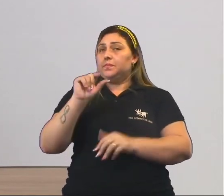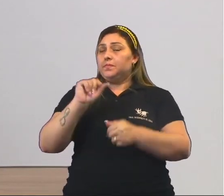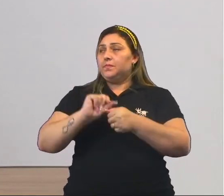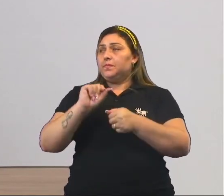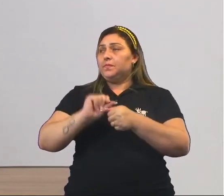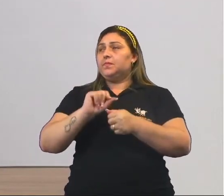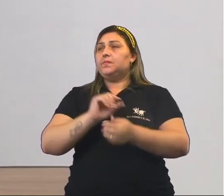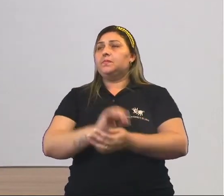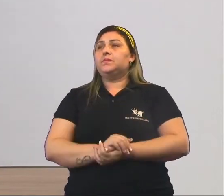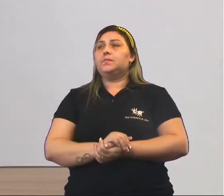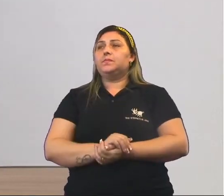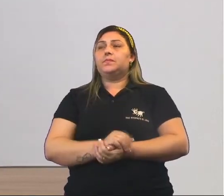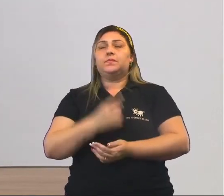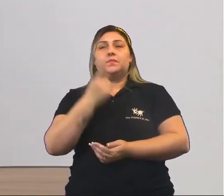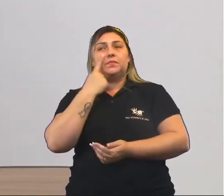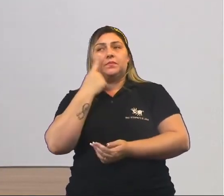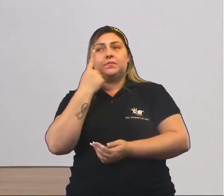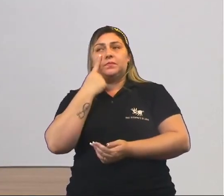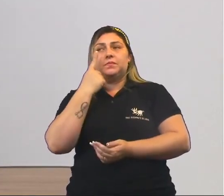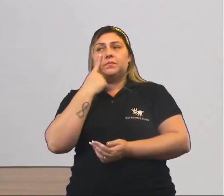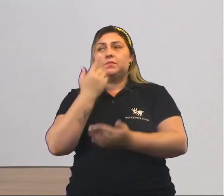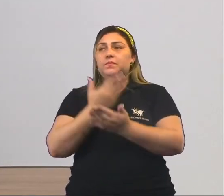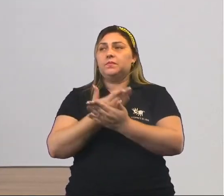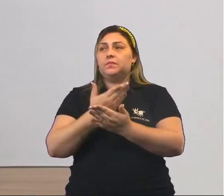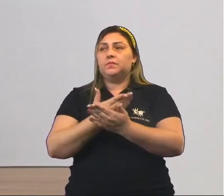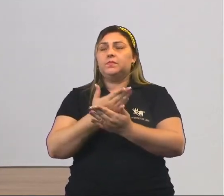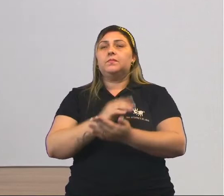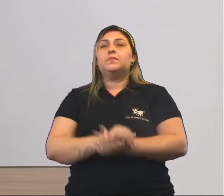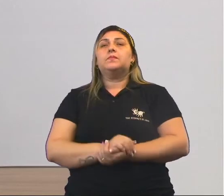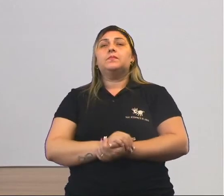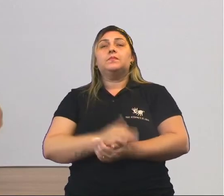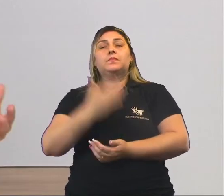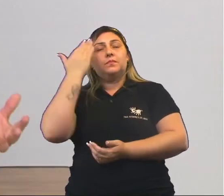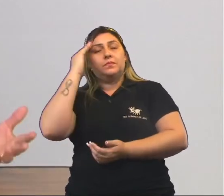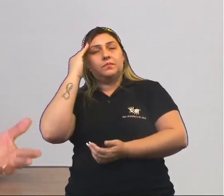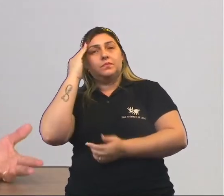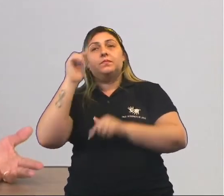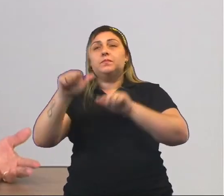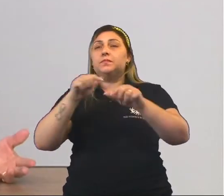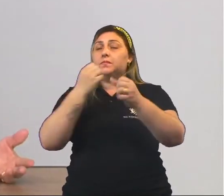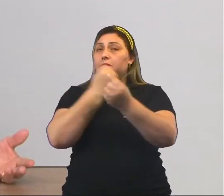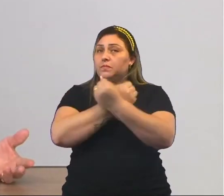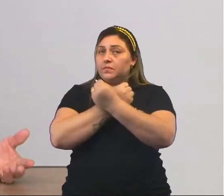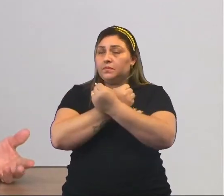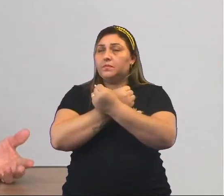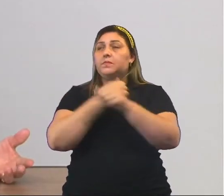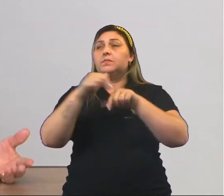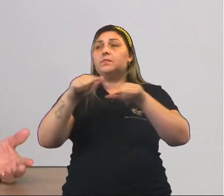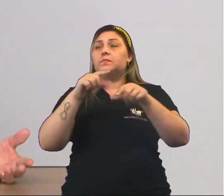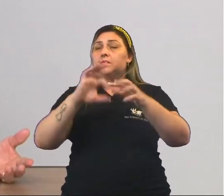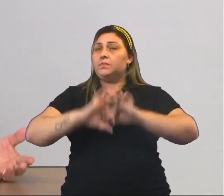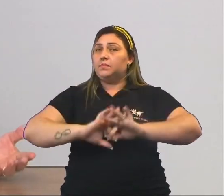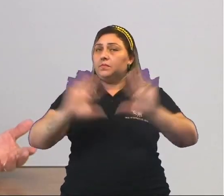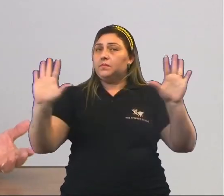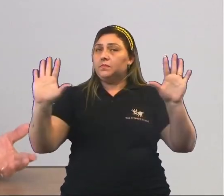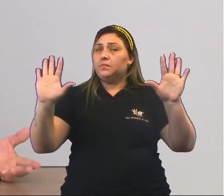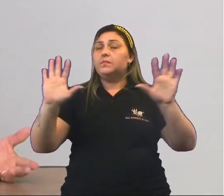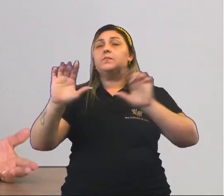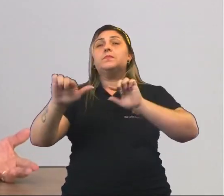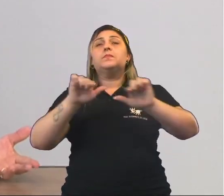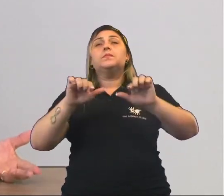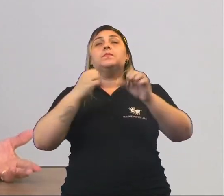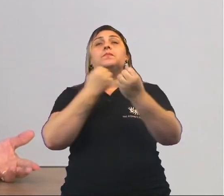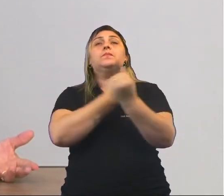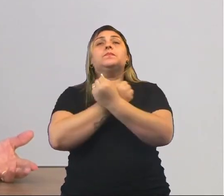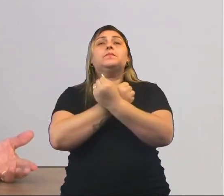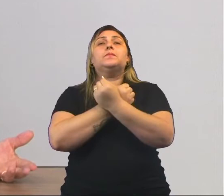faço. Então, aí nós vamos ver, na nossa aula agora, para vocês compreenderem bem. Trabalho escravo e trabalho livre. O trabalho